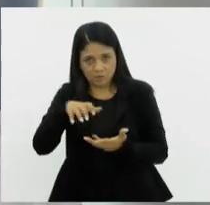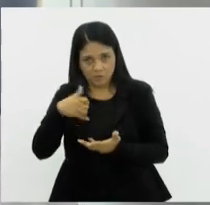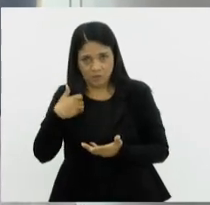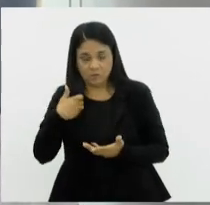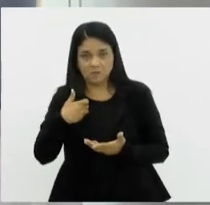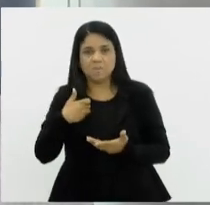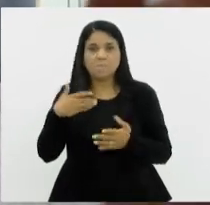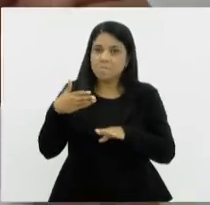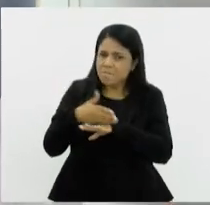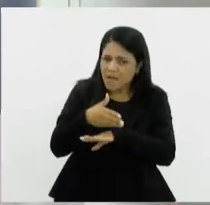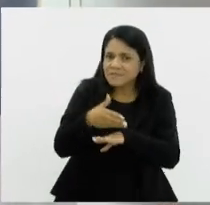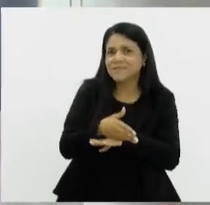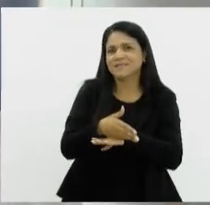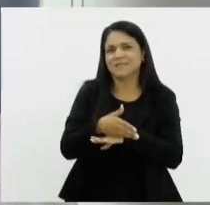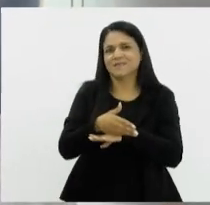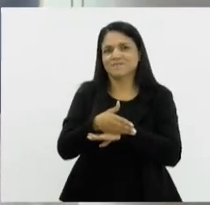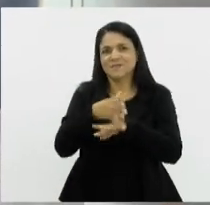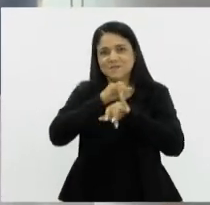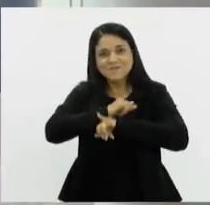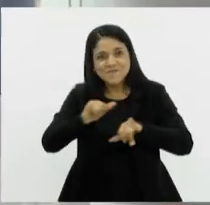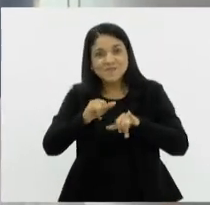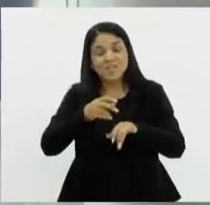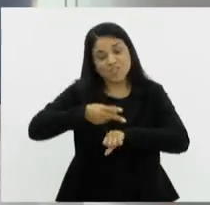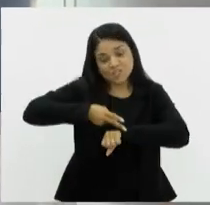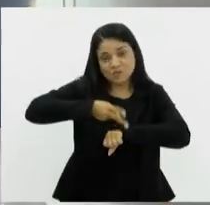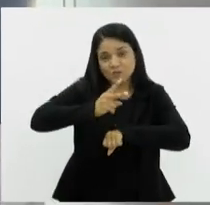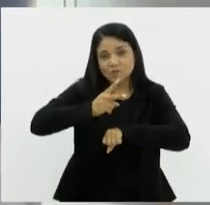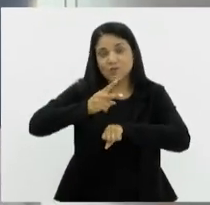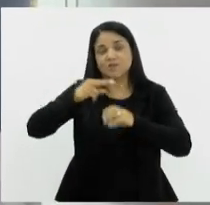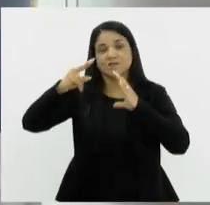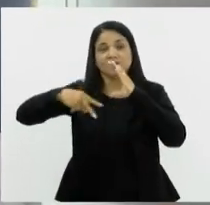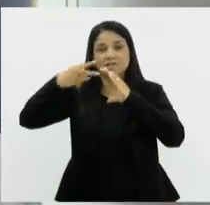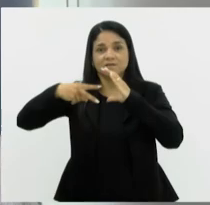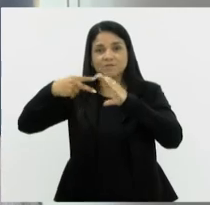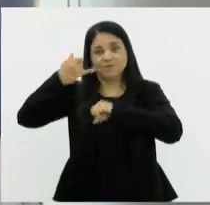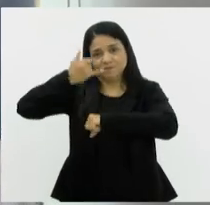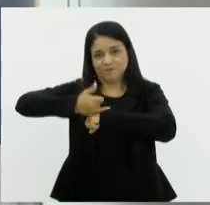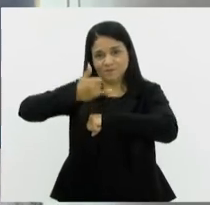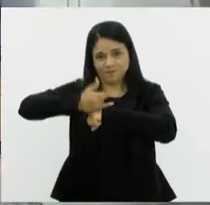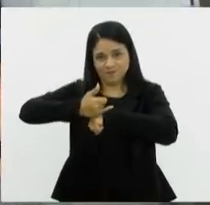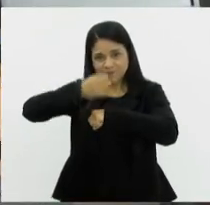pouquinho, às 14 horas, na Câmara Municipal de Volta Redonda.